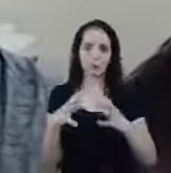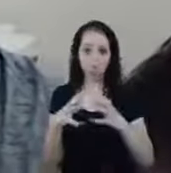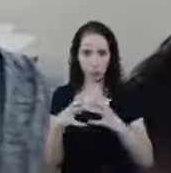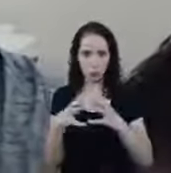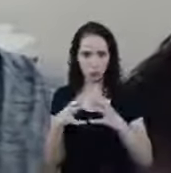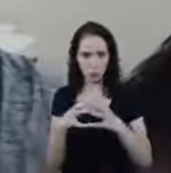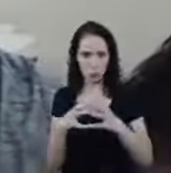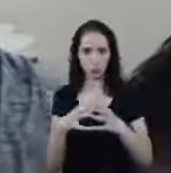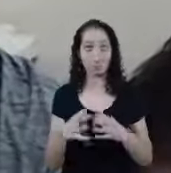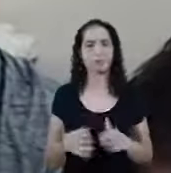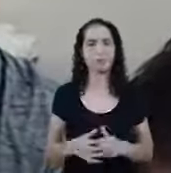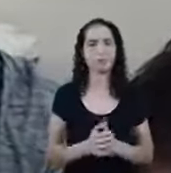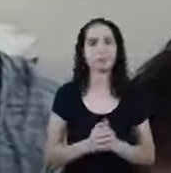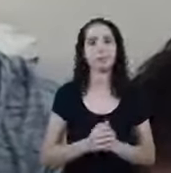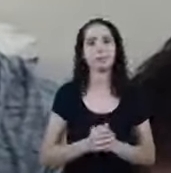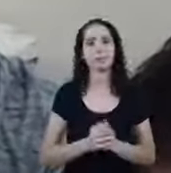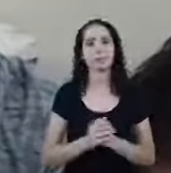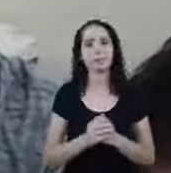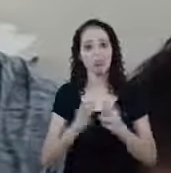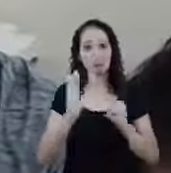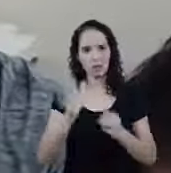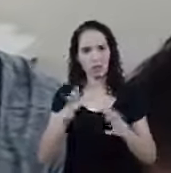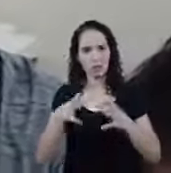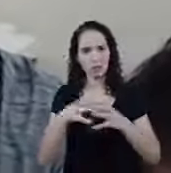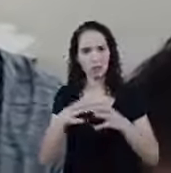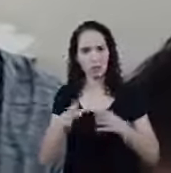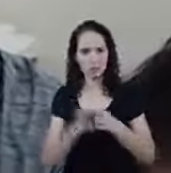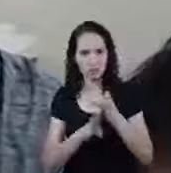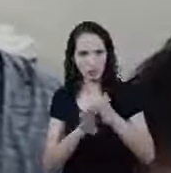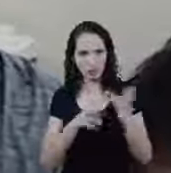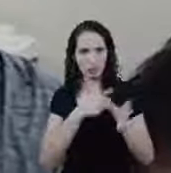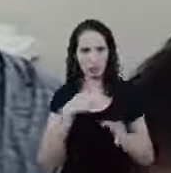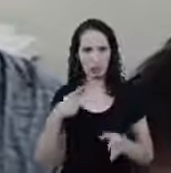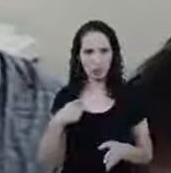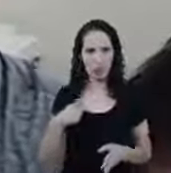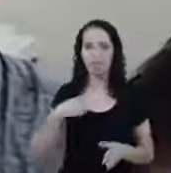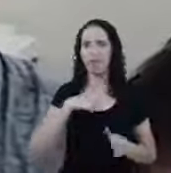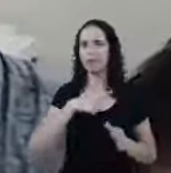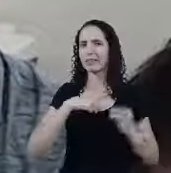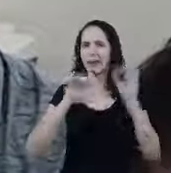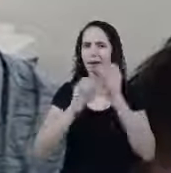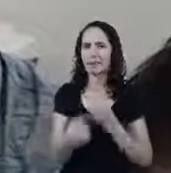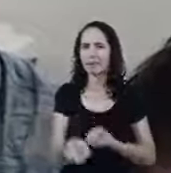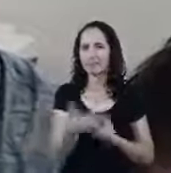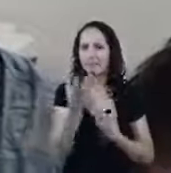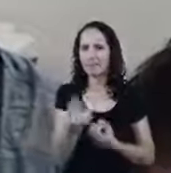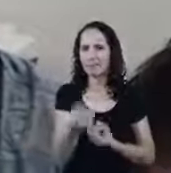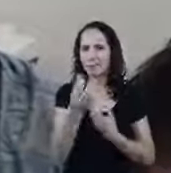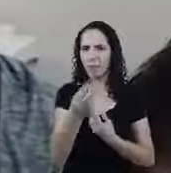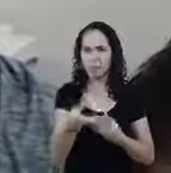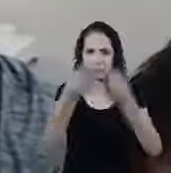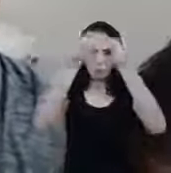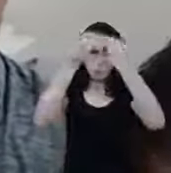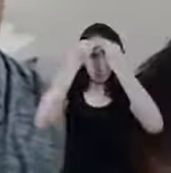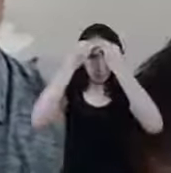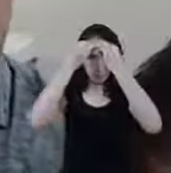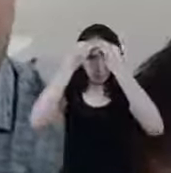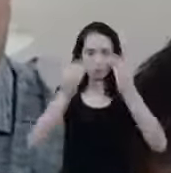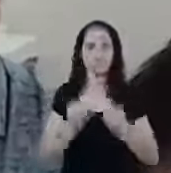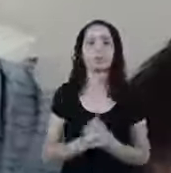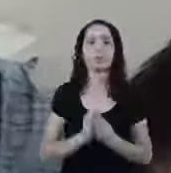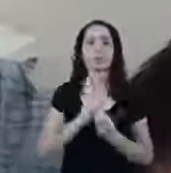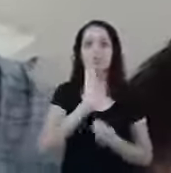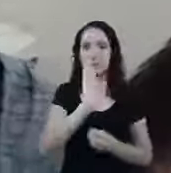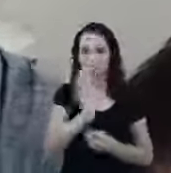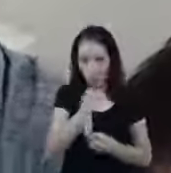E se ele faz parte do Conselho de Pastores Ele vai ter todas essas informações lá A gente saindo daqui já vai para a